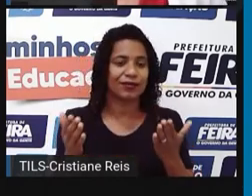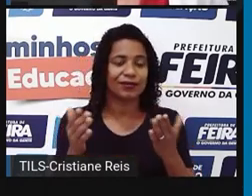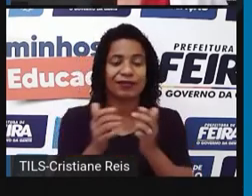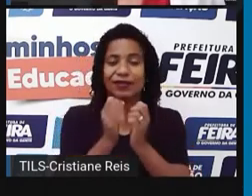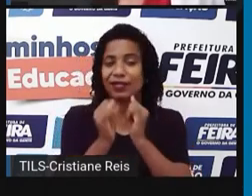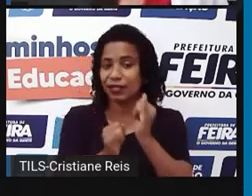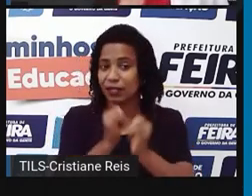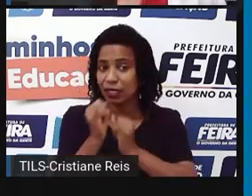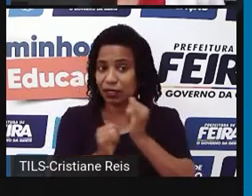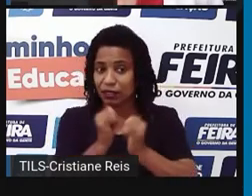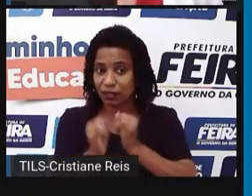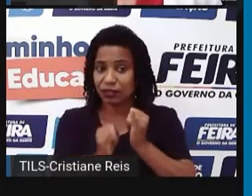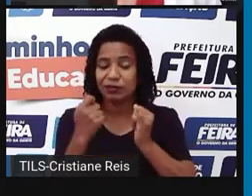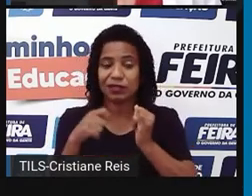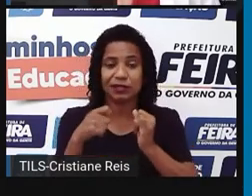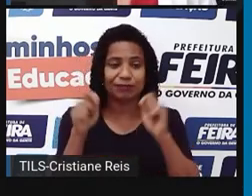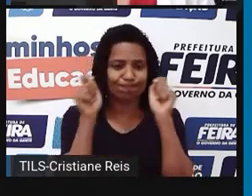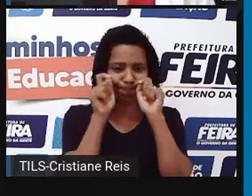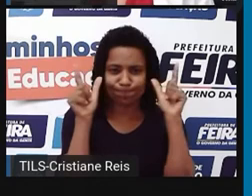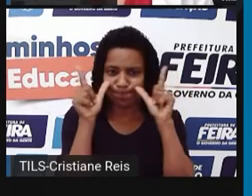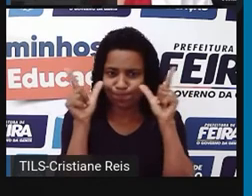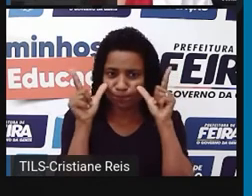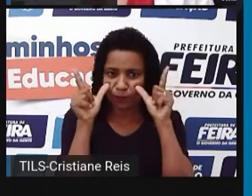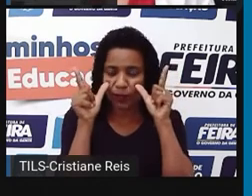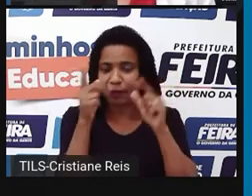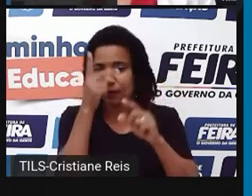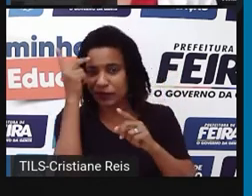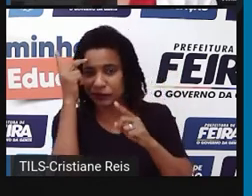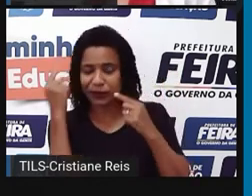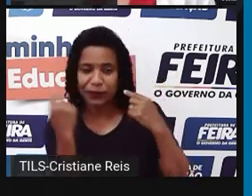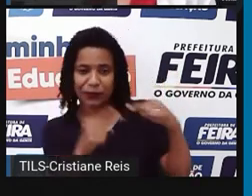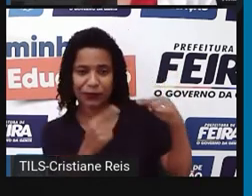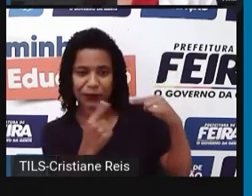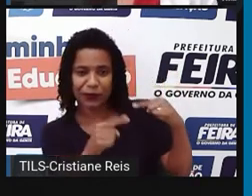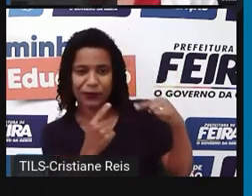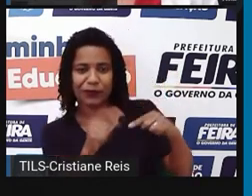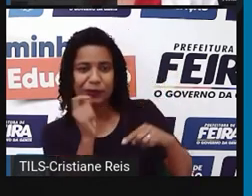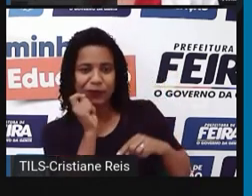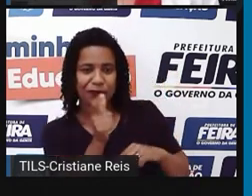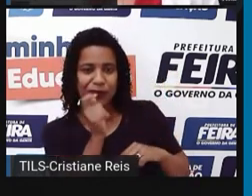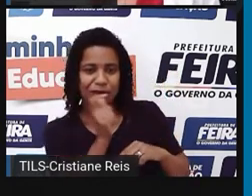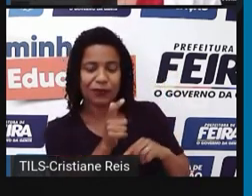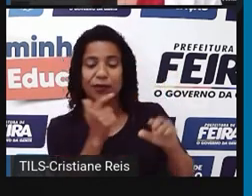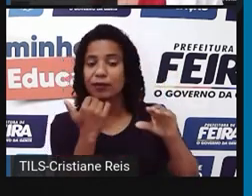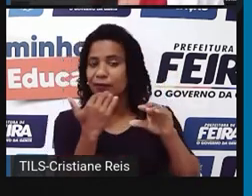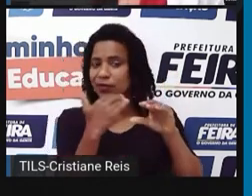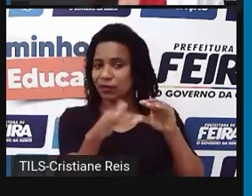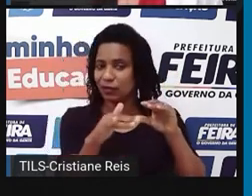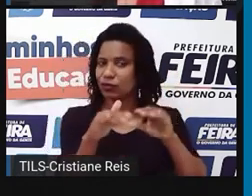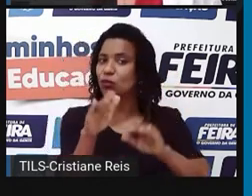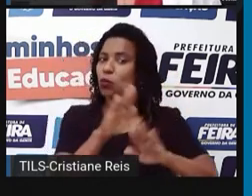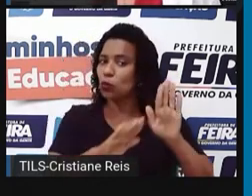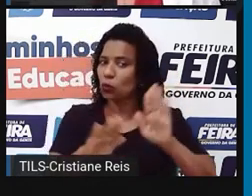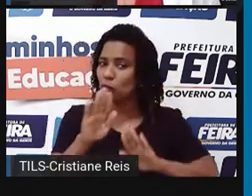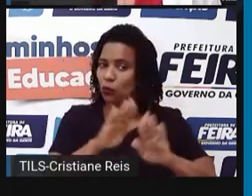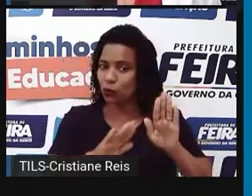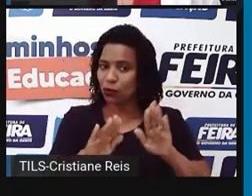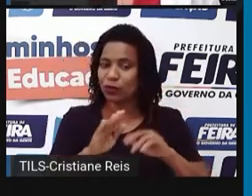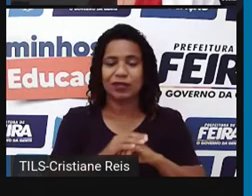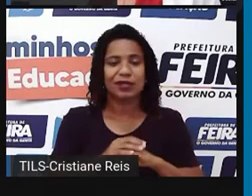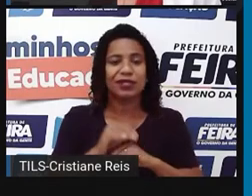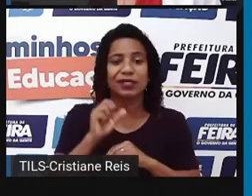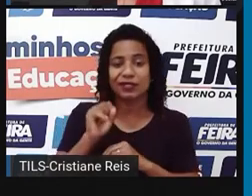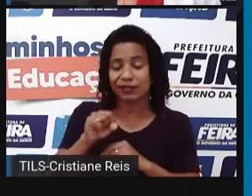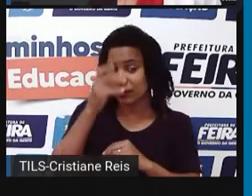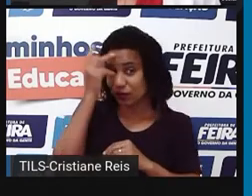ficar sempre atento a ataques de pinching em e-mails, mensagens e postagens. Caso alguém engane você, você deve